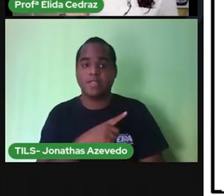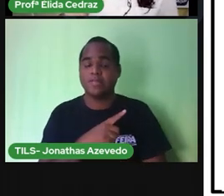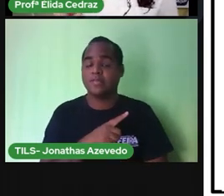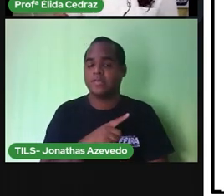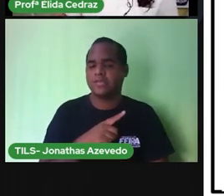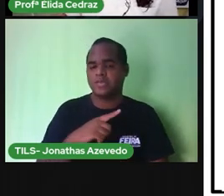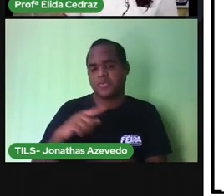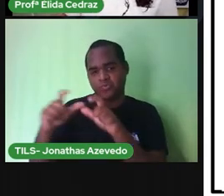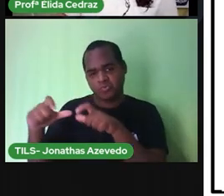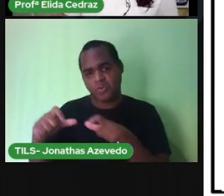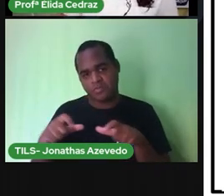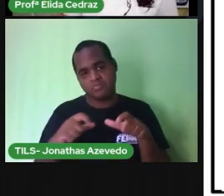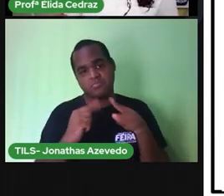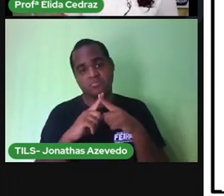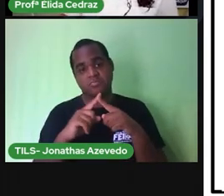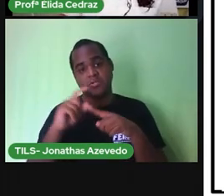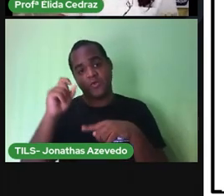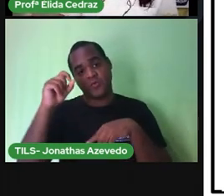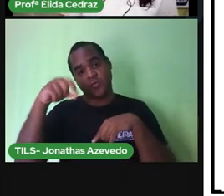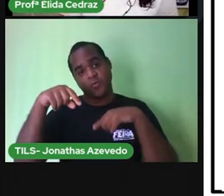que neva.